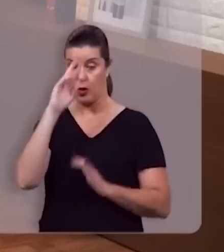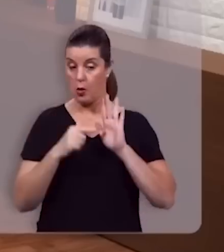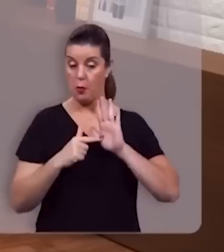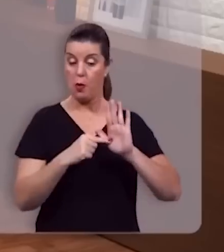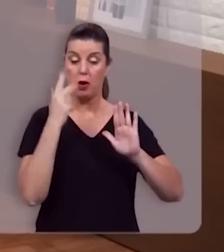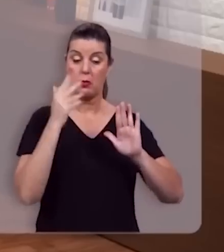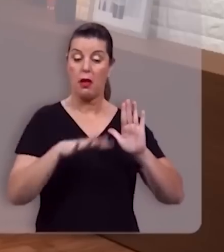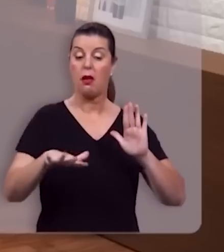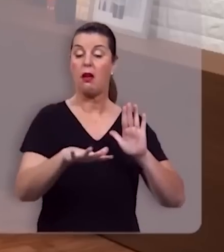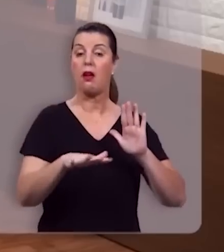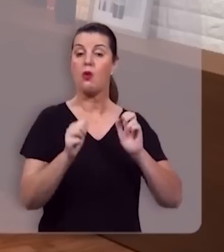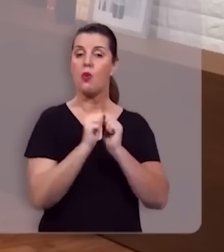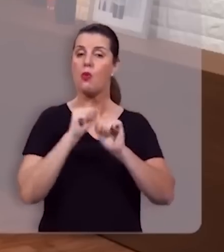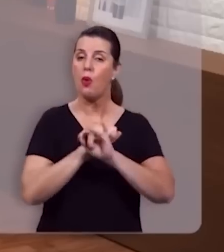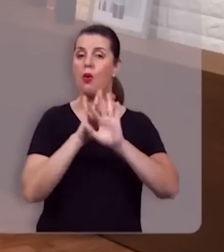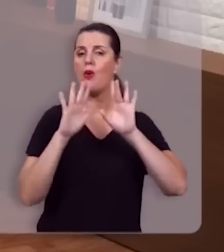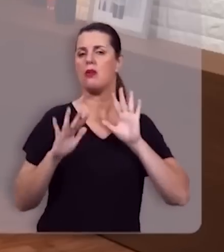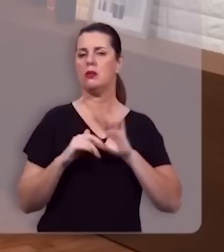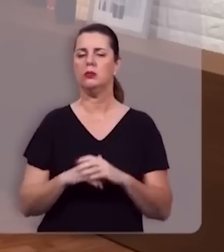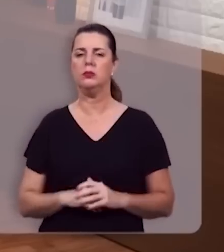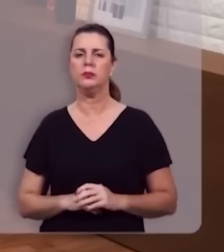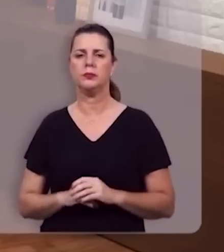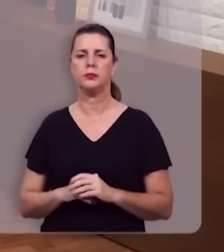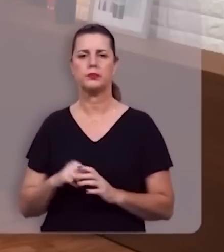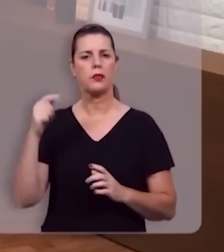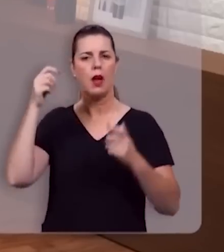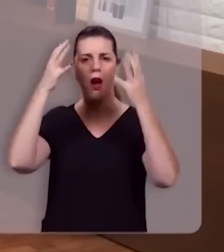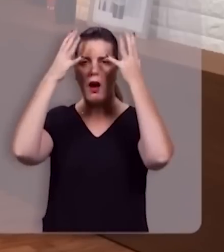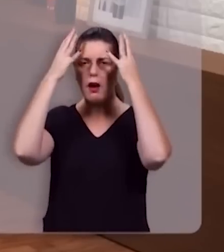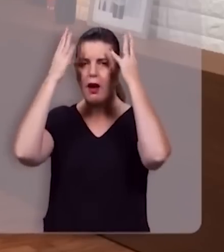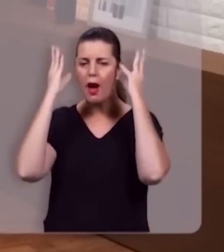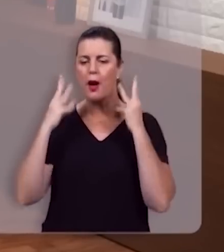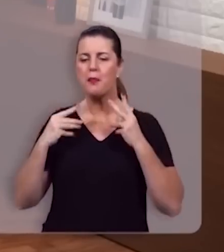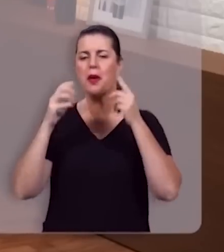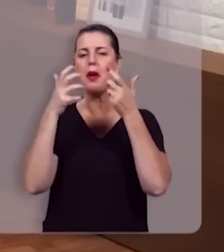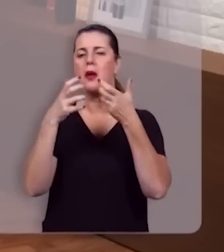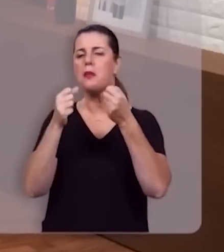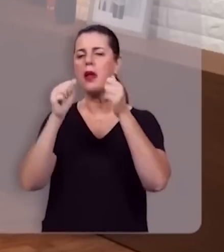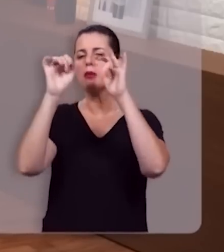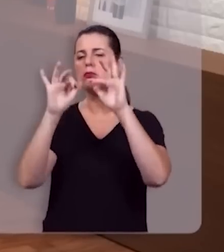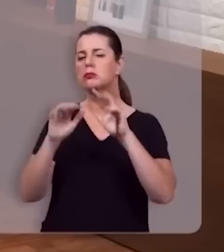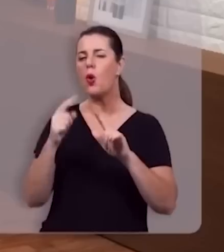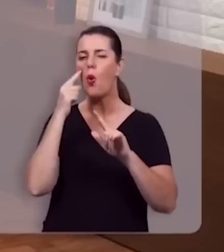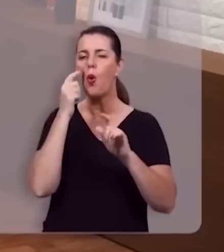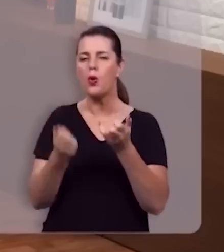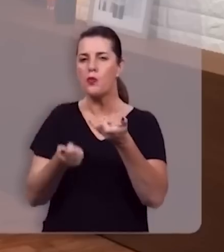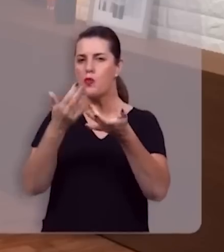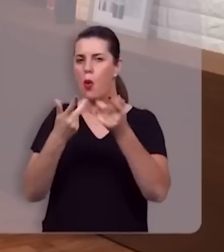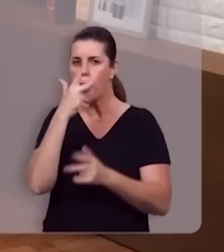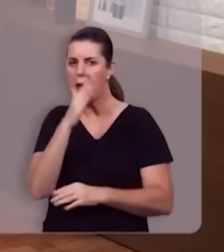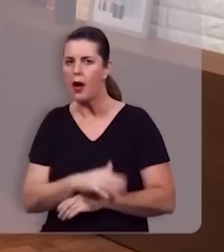em glória. Seus cabelos brancos como a neve, seus olhos como chamas de fogo,